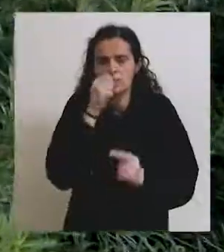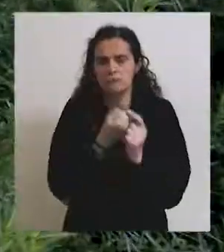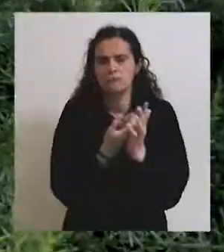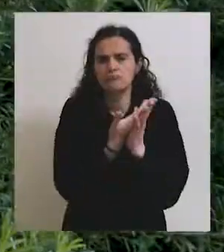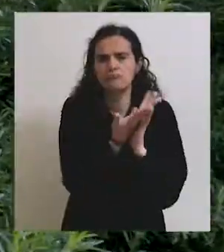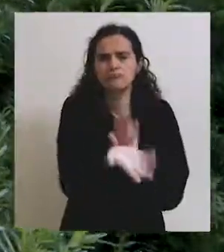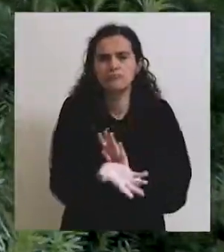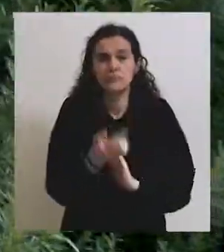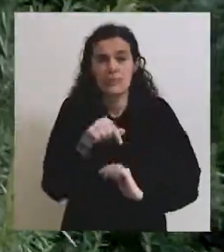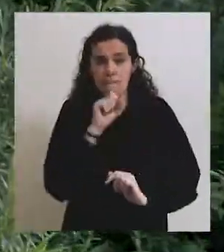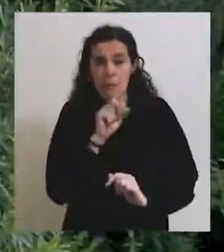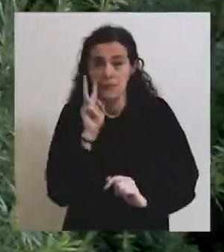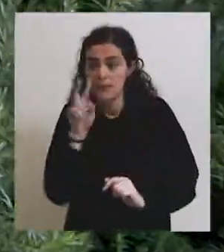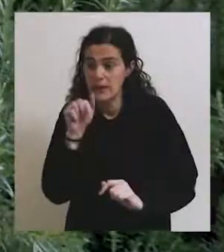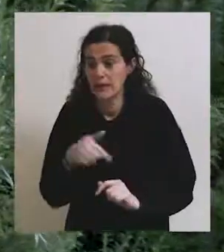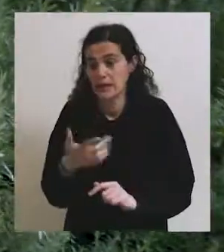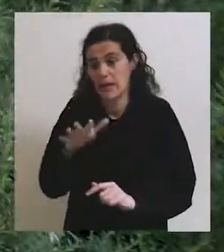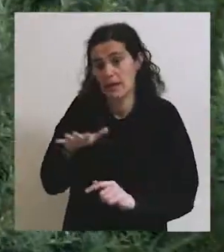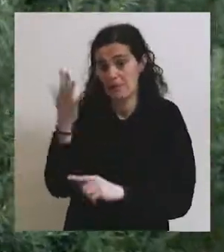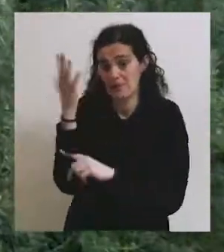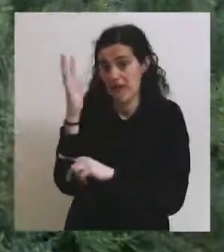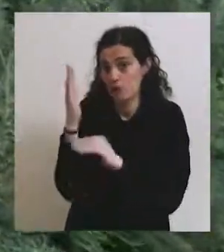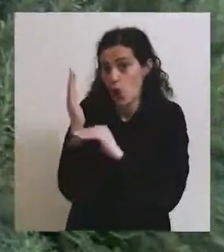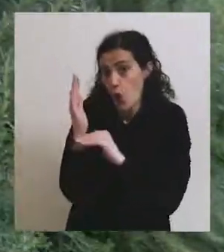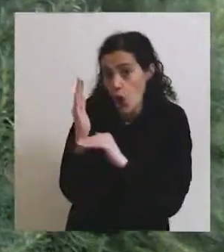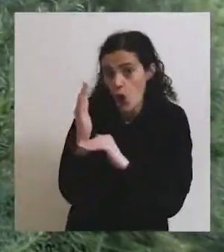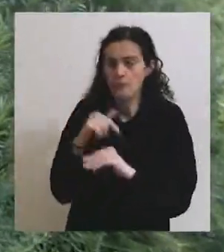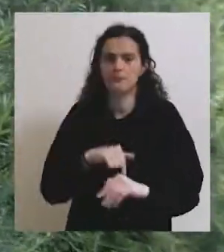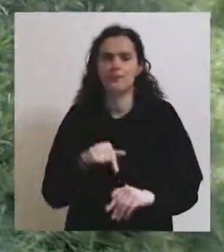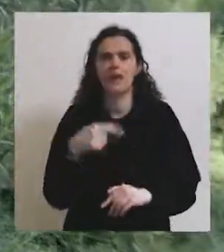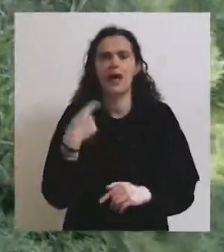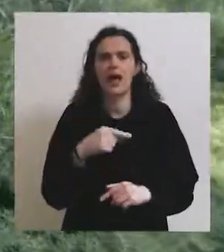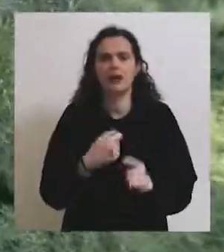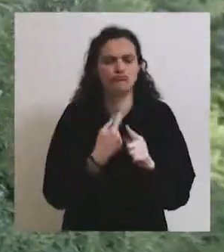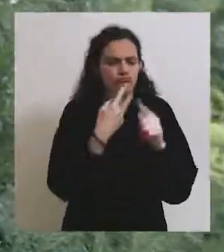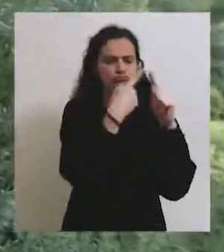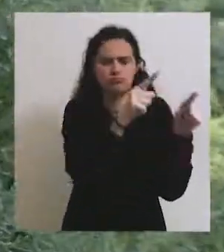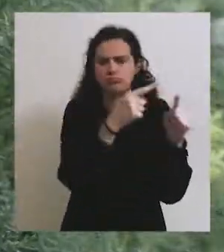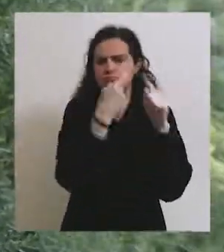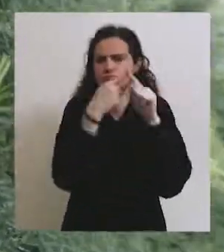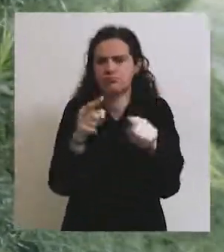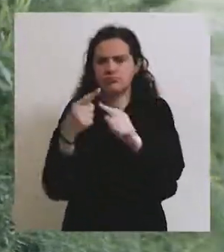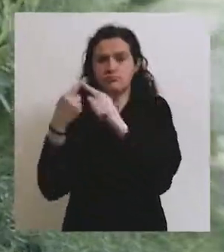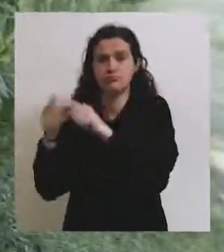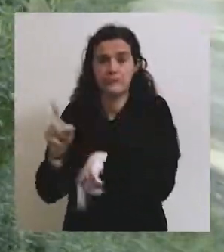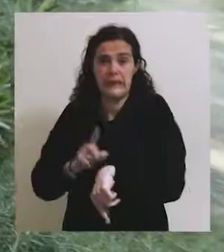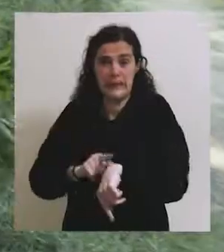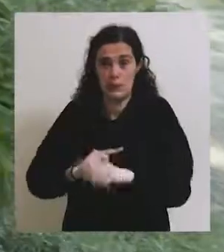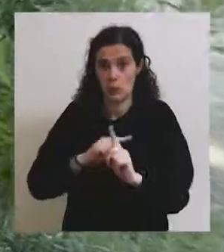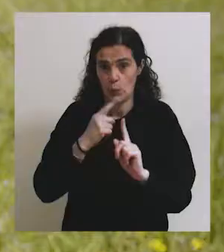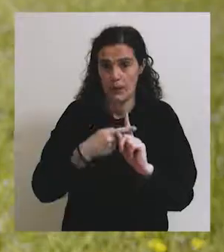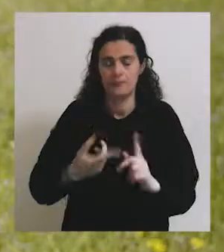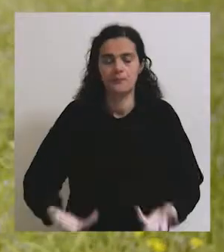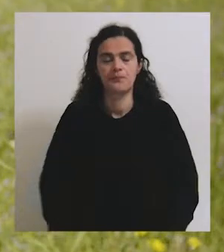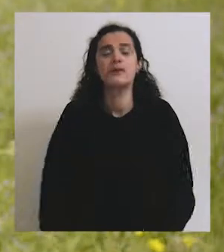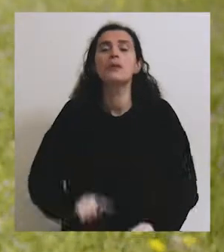que poderão ver nestas espécies arbustivas, sobretudo, e que trazem uma grande diversidade para esta época do